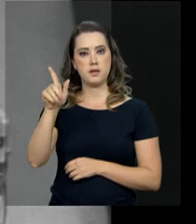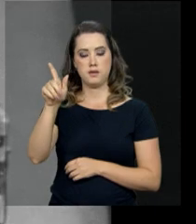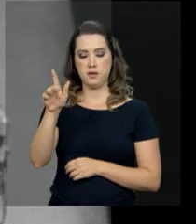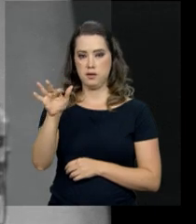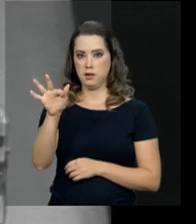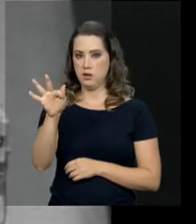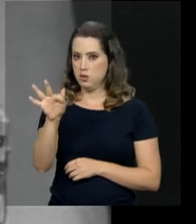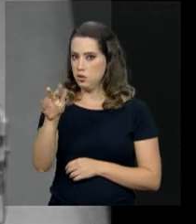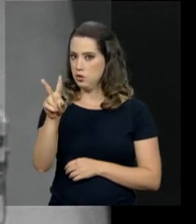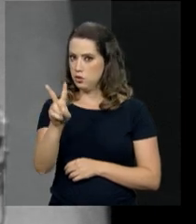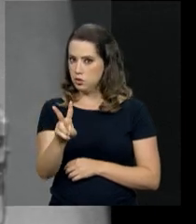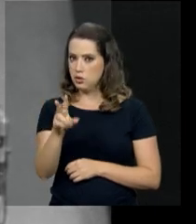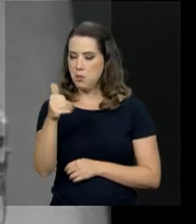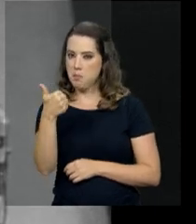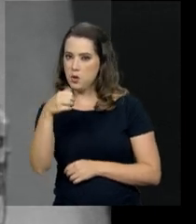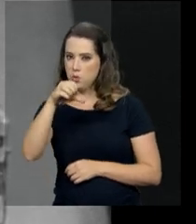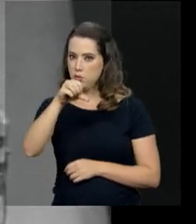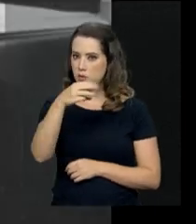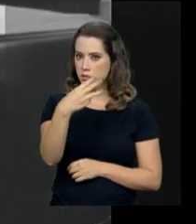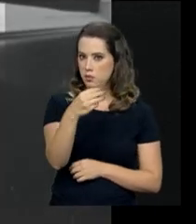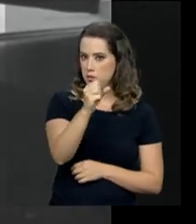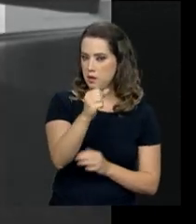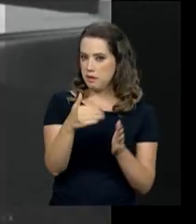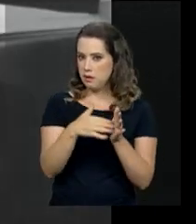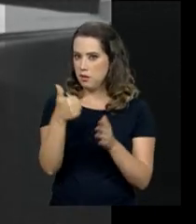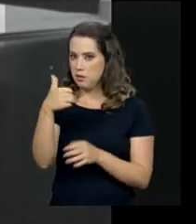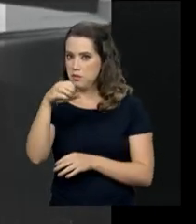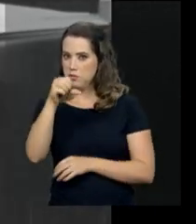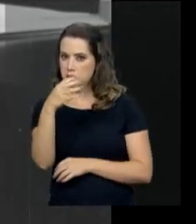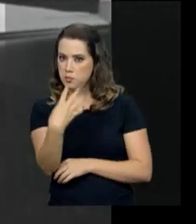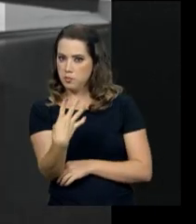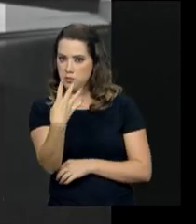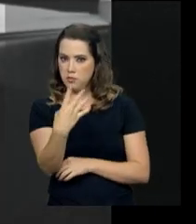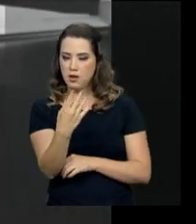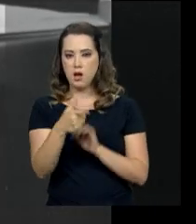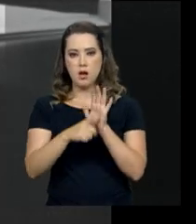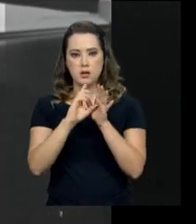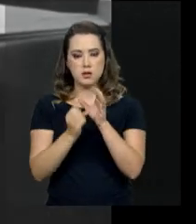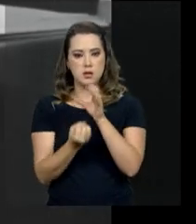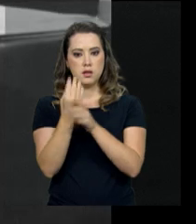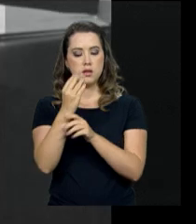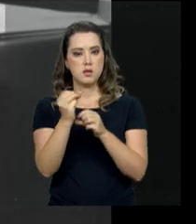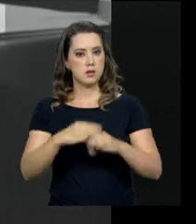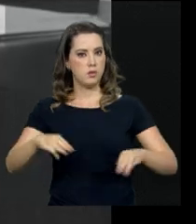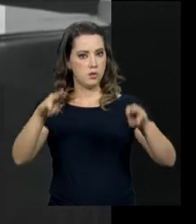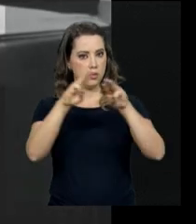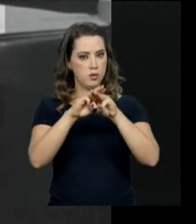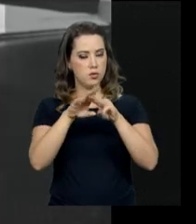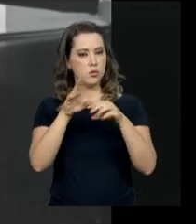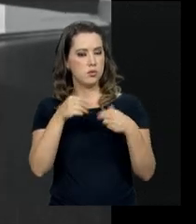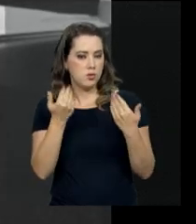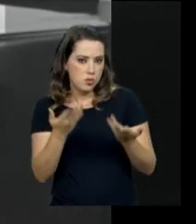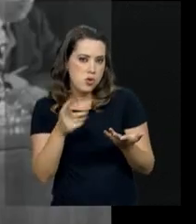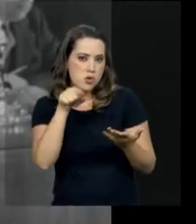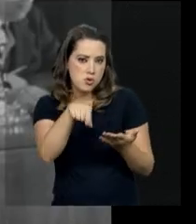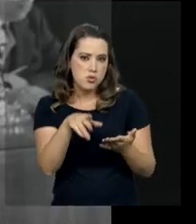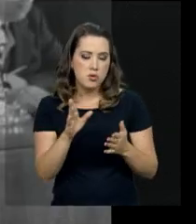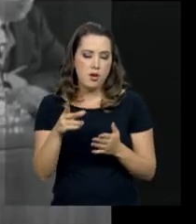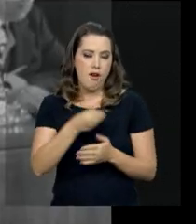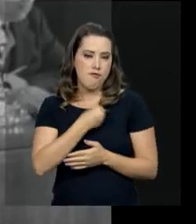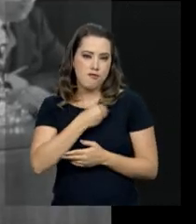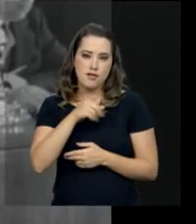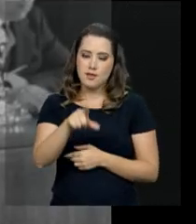e 1944, antes da criação das Nações Unidas. E por um acaso do destino,